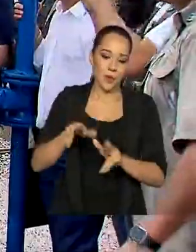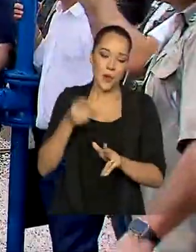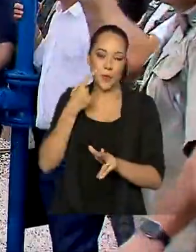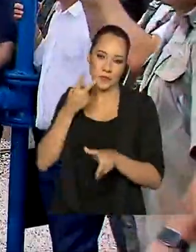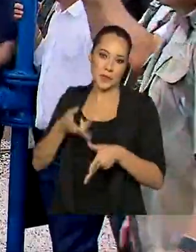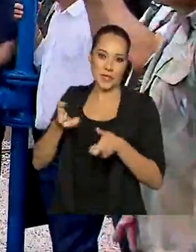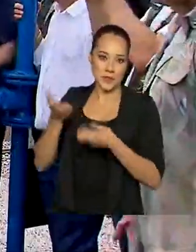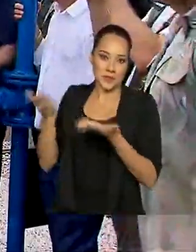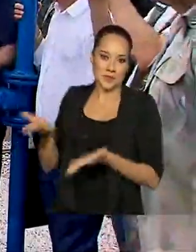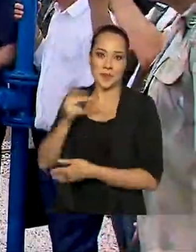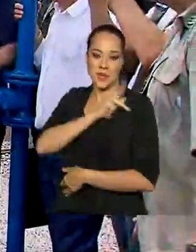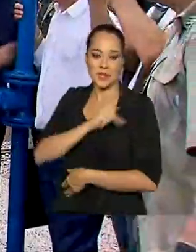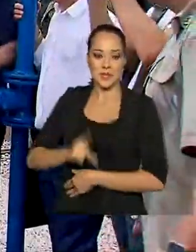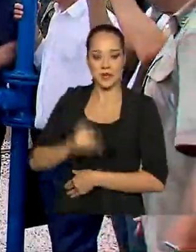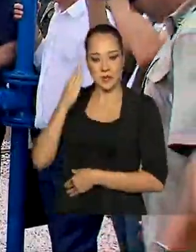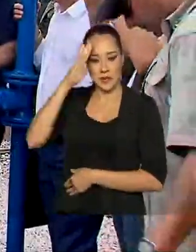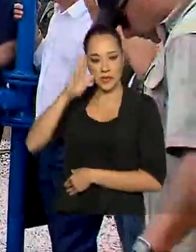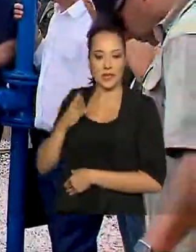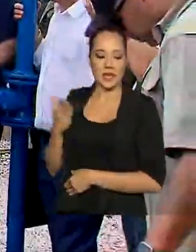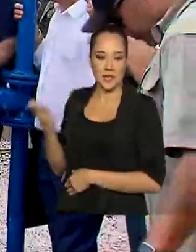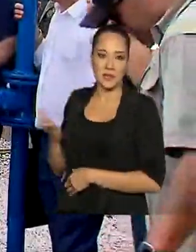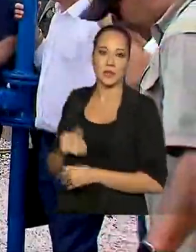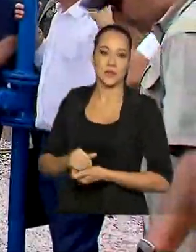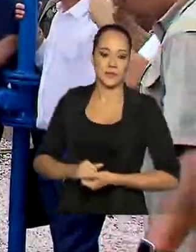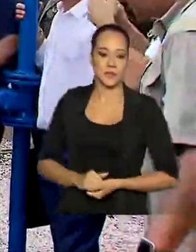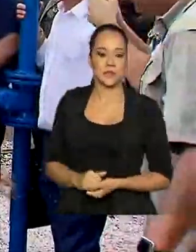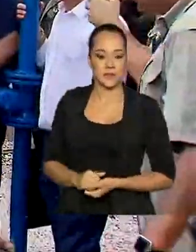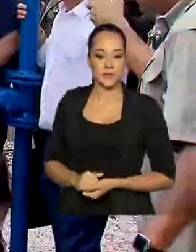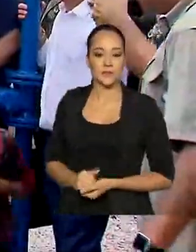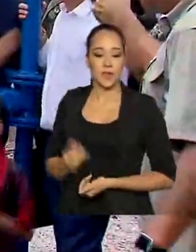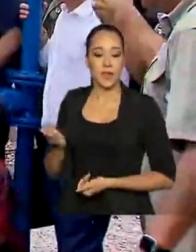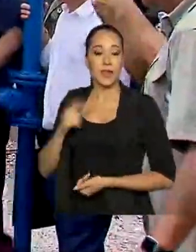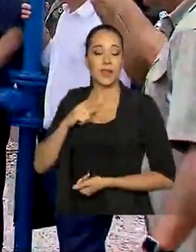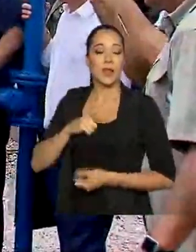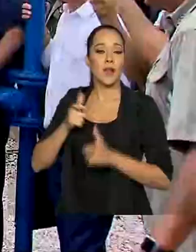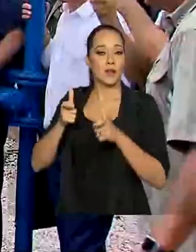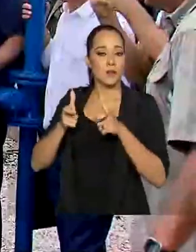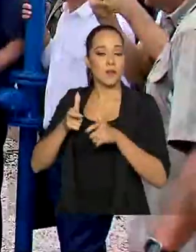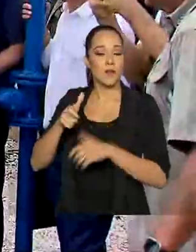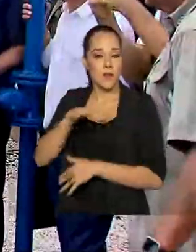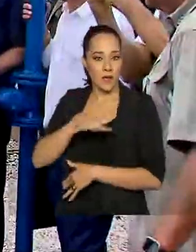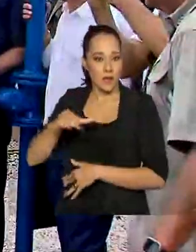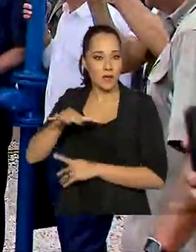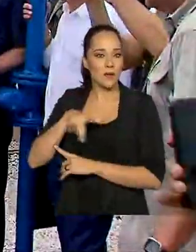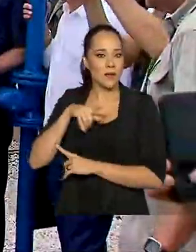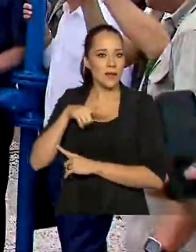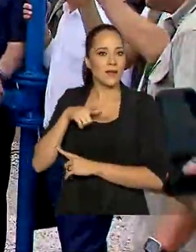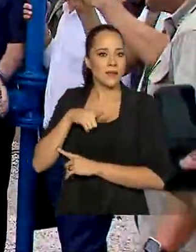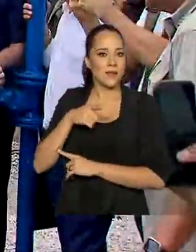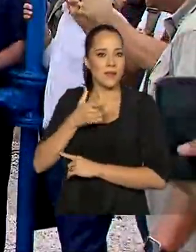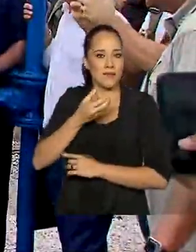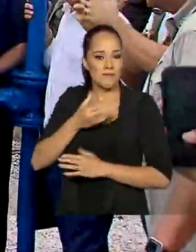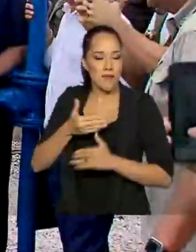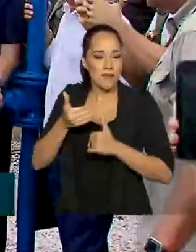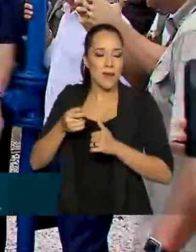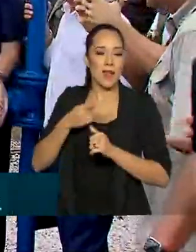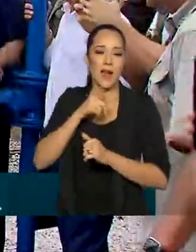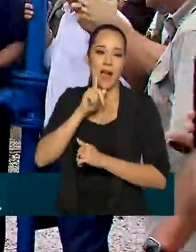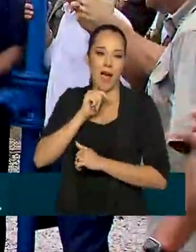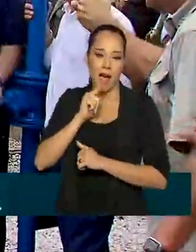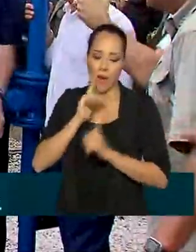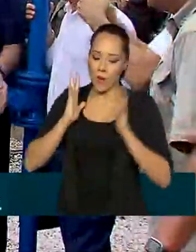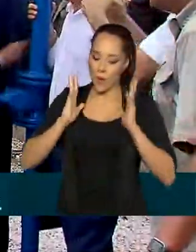ali, o presidente Jair Bolsonaro está justamente numa região beneficiada pela chegada dessa água